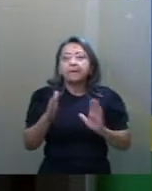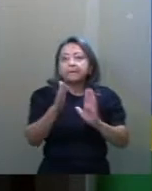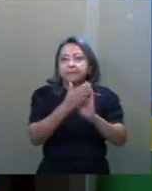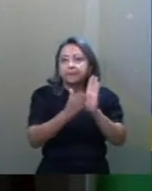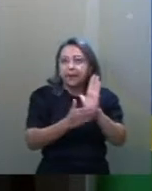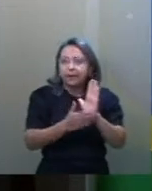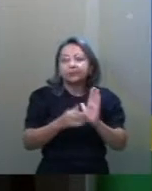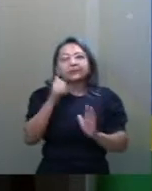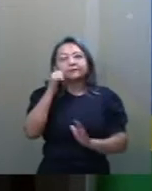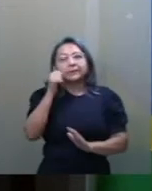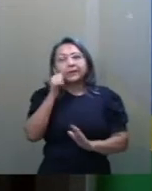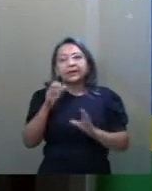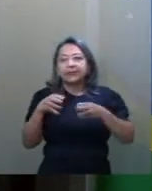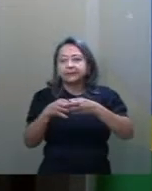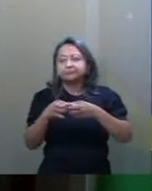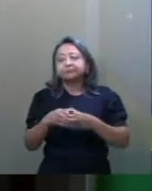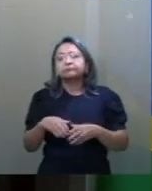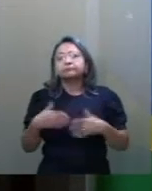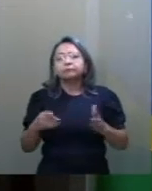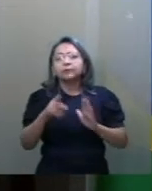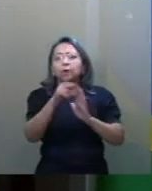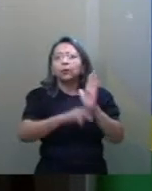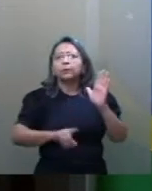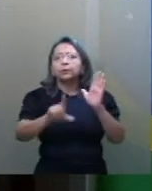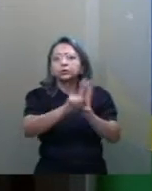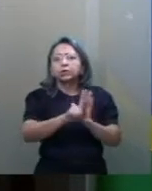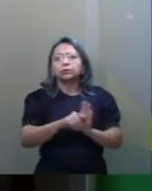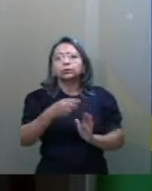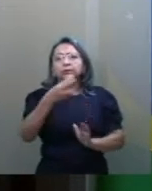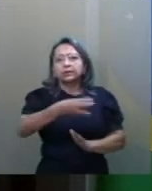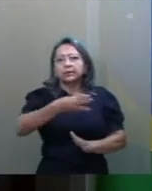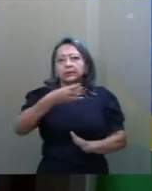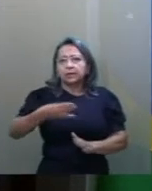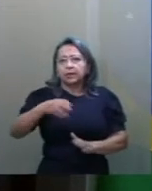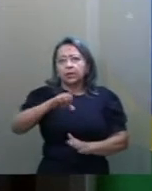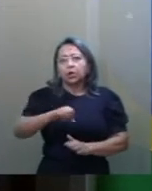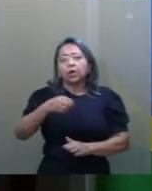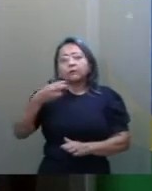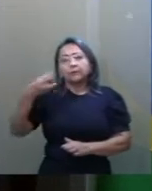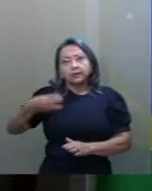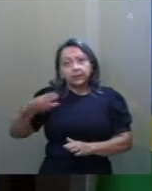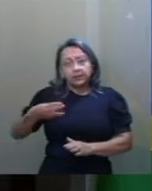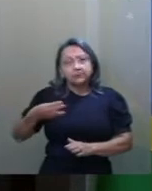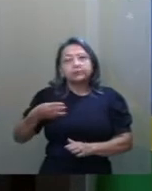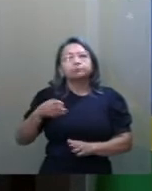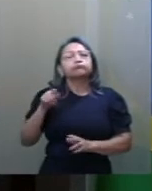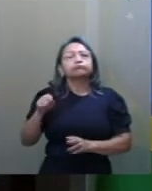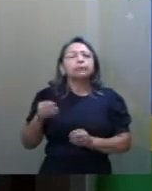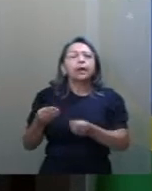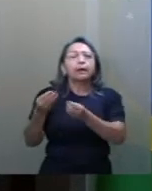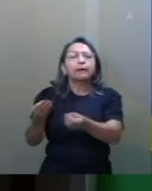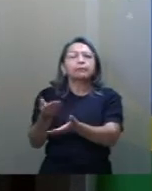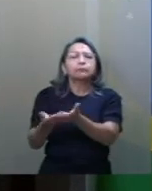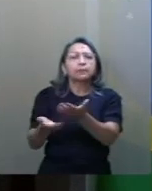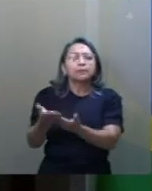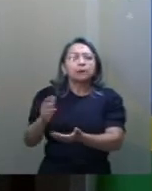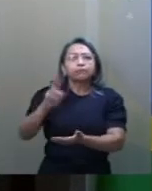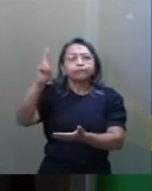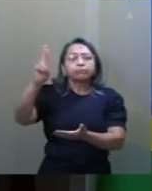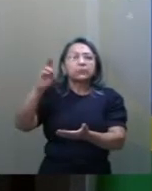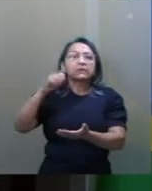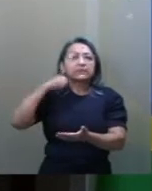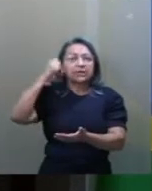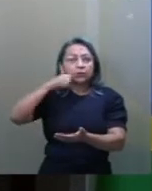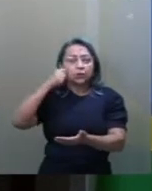femininas. Eu tenho um projeto, o 33 de 93, que está sobre a relatoria da senadora Daniela Ribeiro,